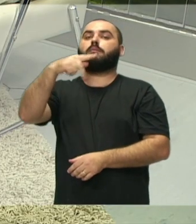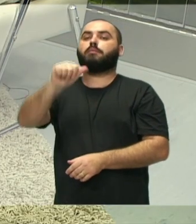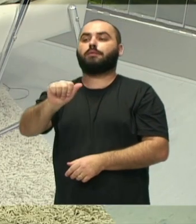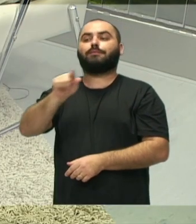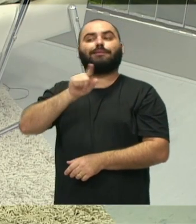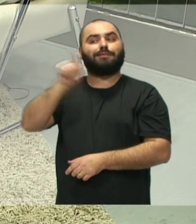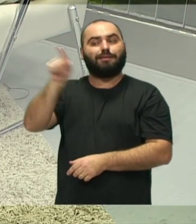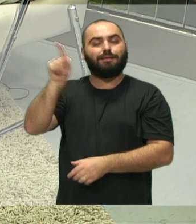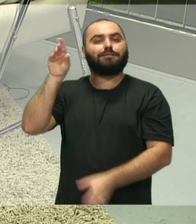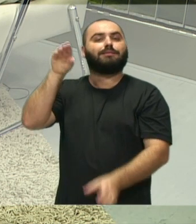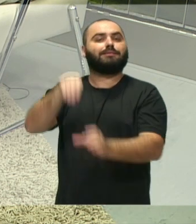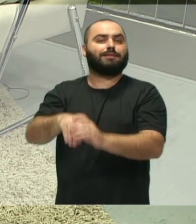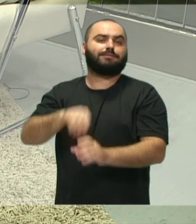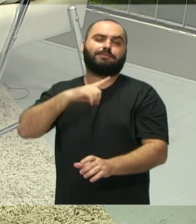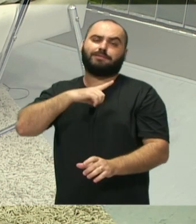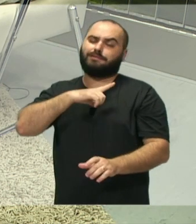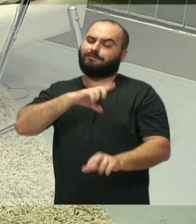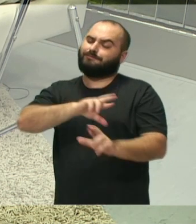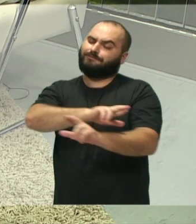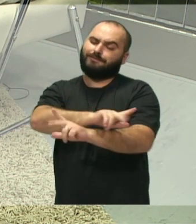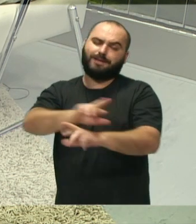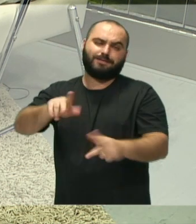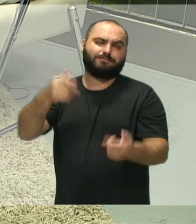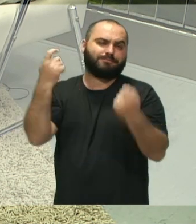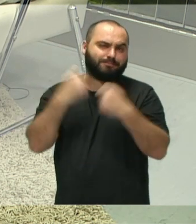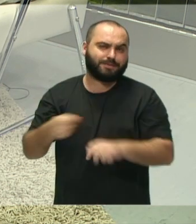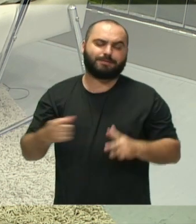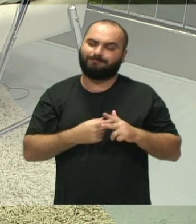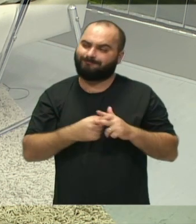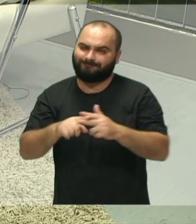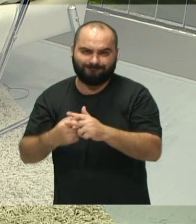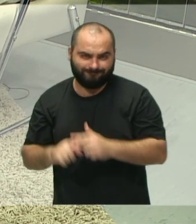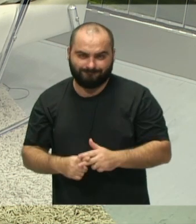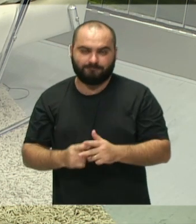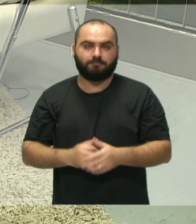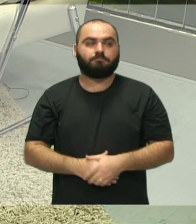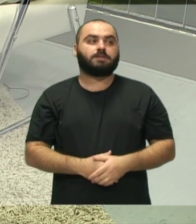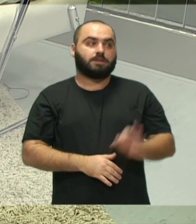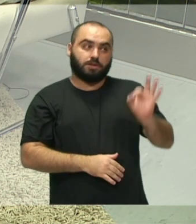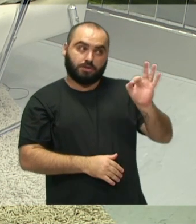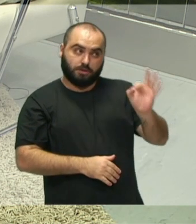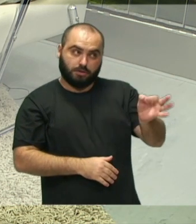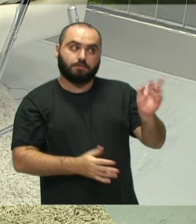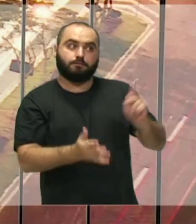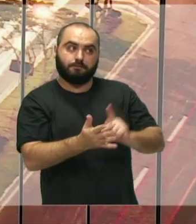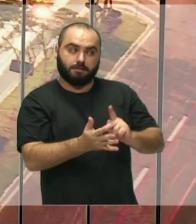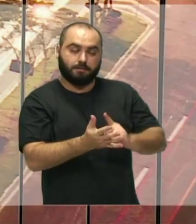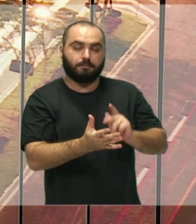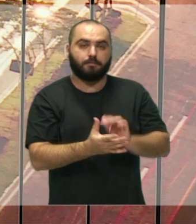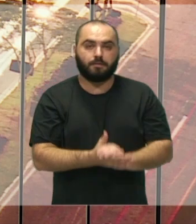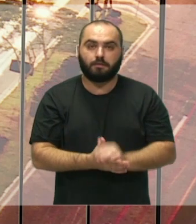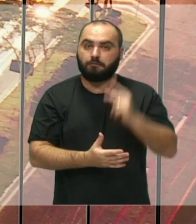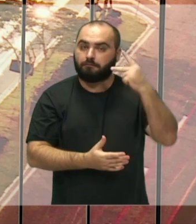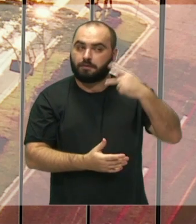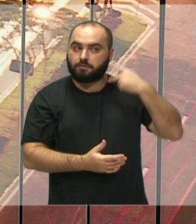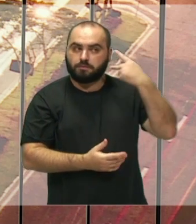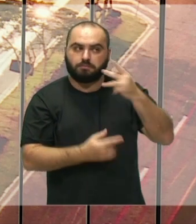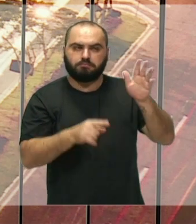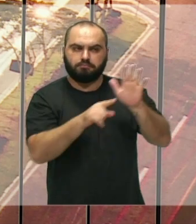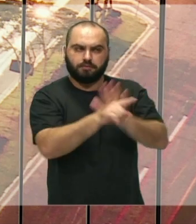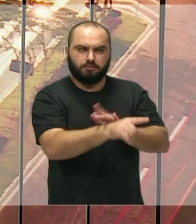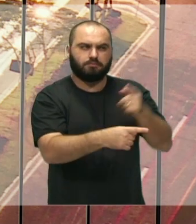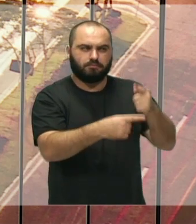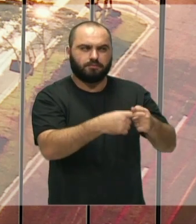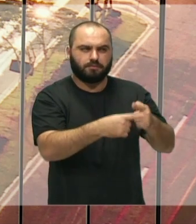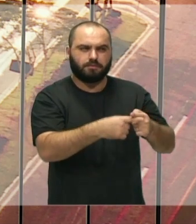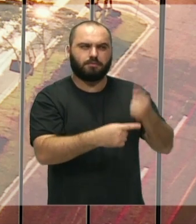precisam ser adequadas lá melhor, né? Sim, vereador, até porque quem nos acompanha pode pensar assim,